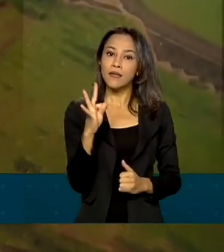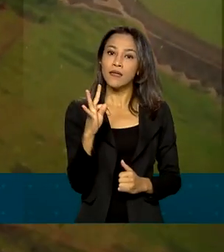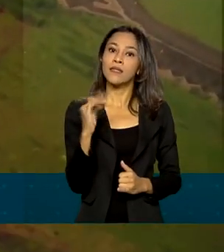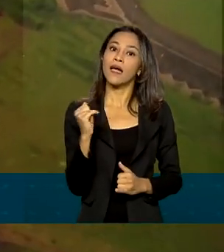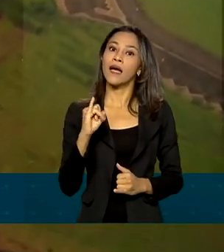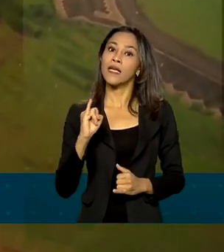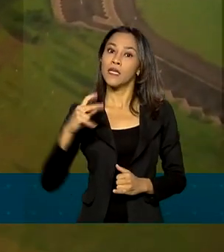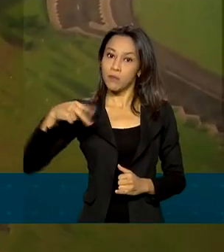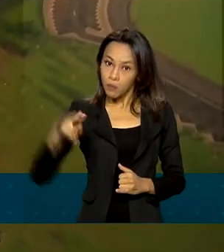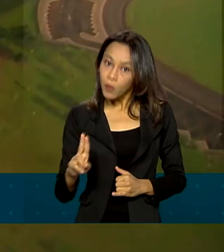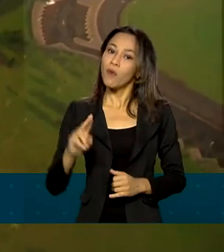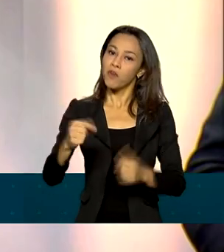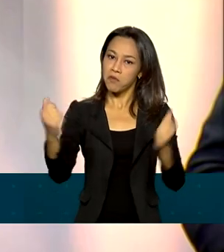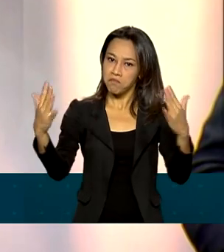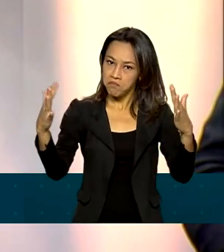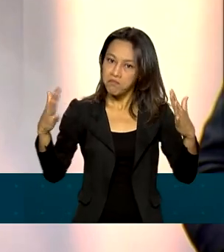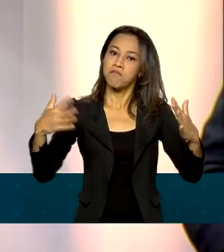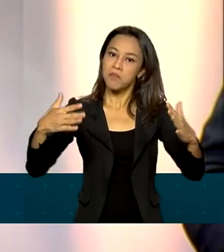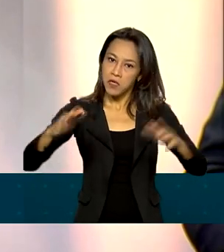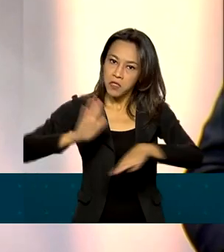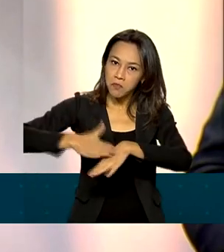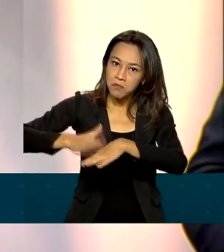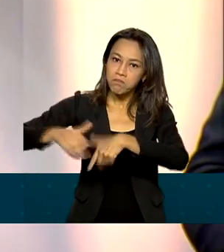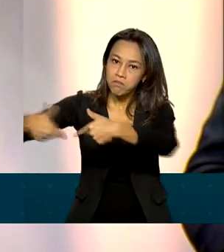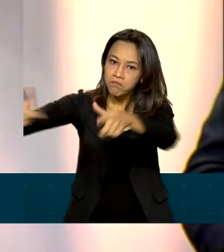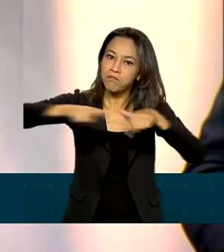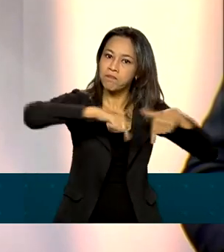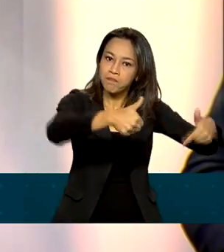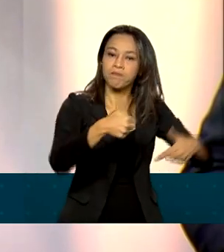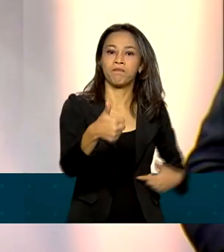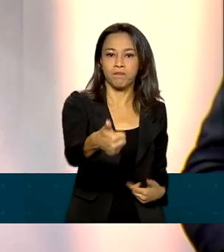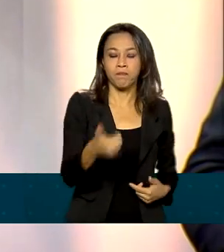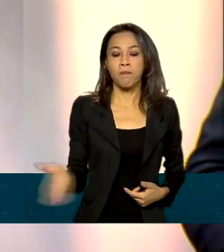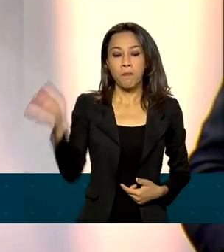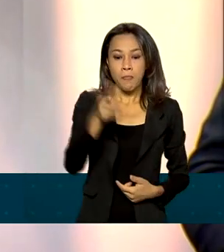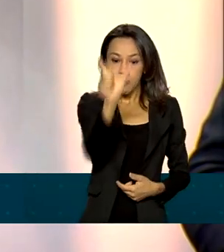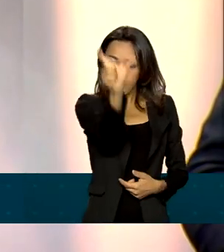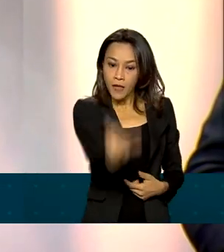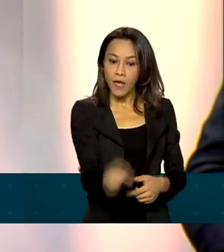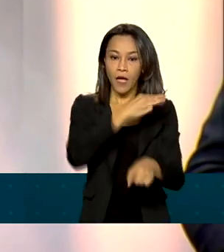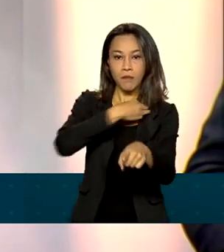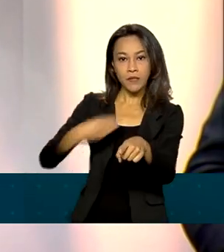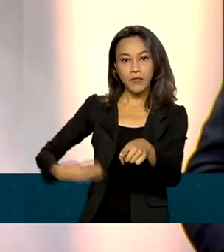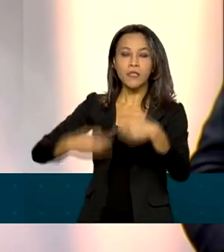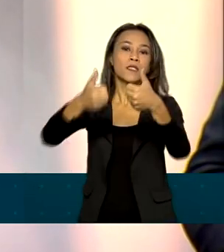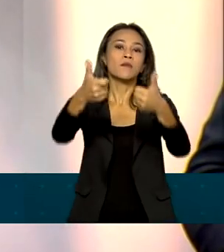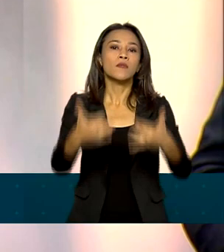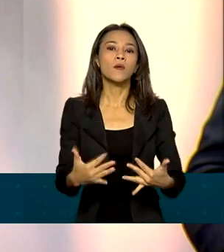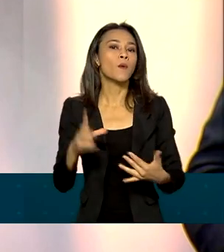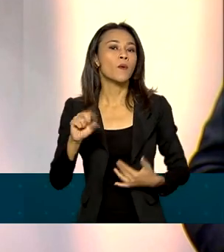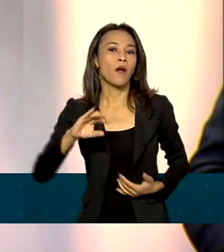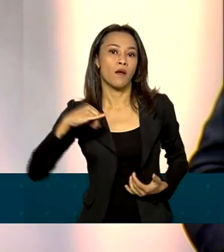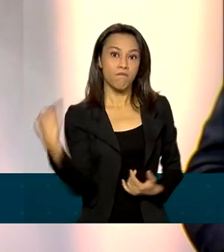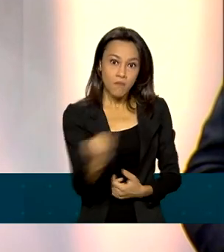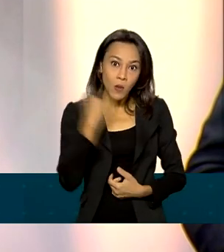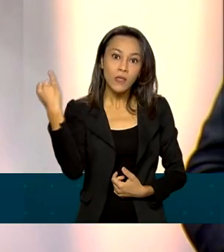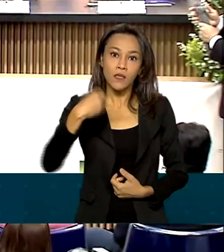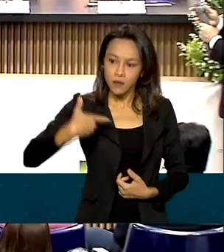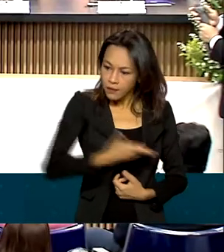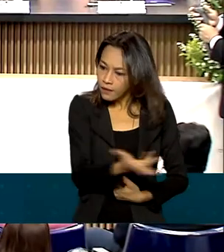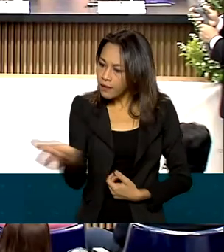práticas durante a pandemia. Durante a cerimônia, a ministra Damares Alves destacou a importância dessas